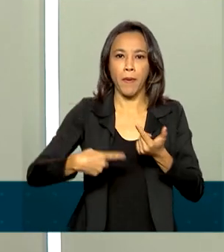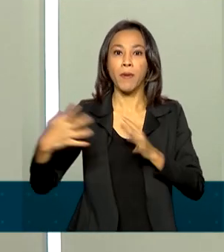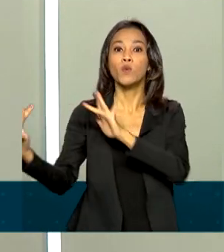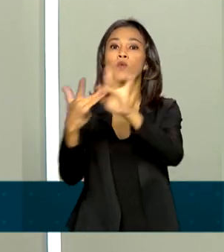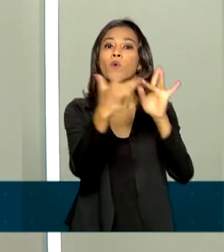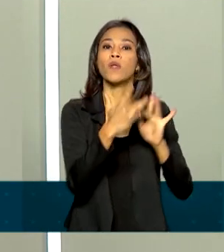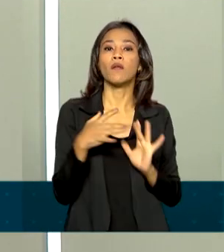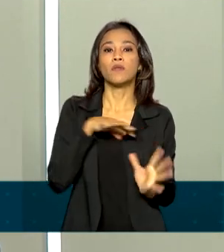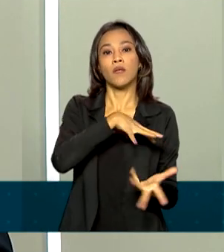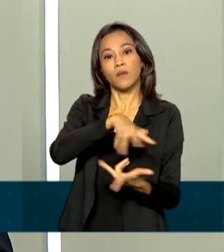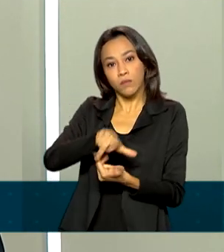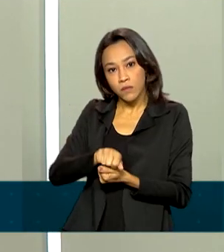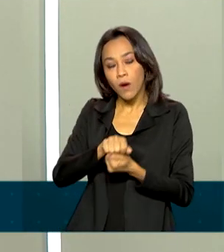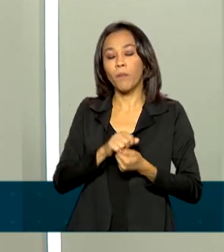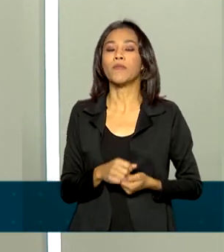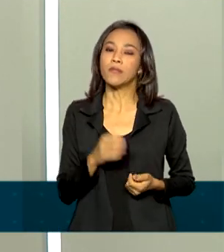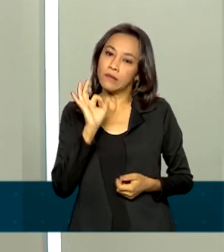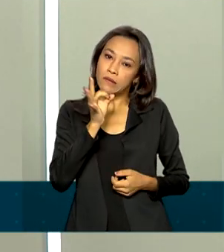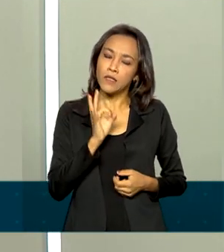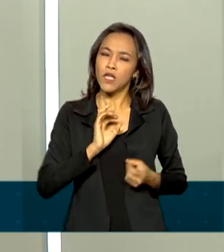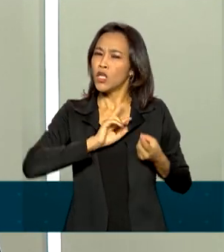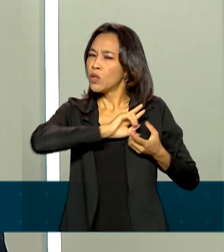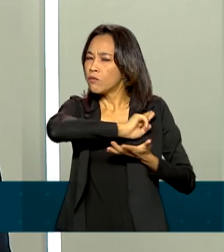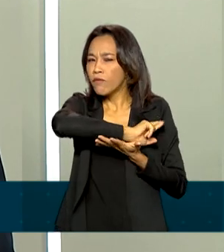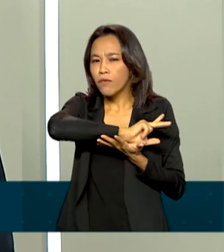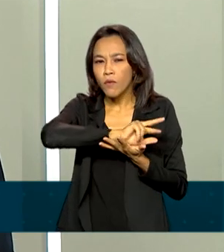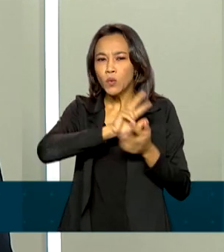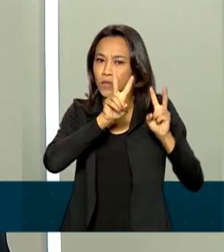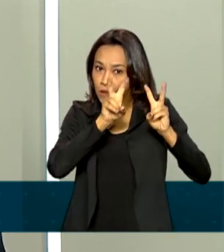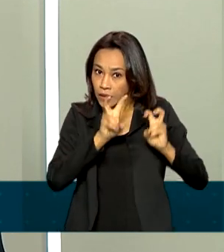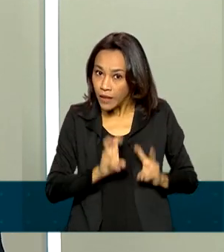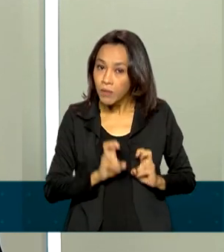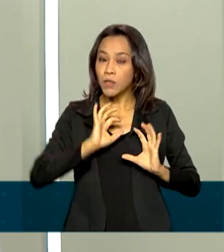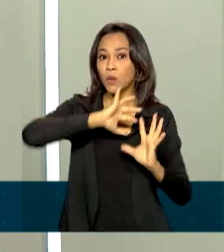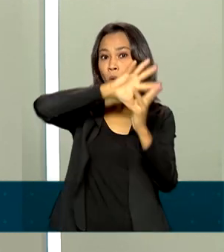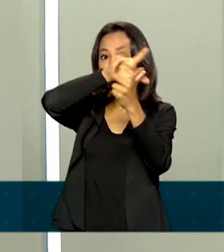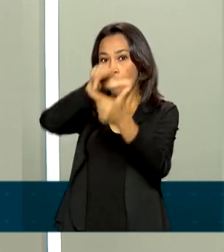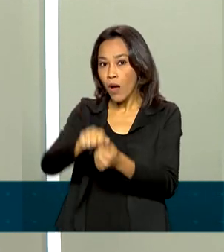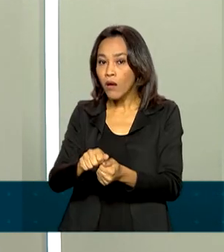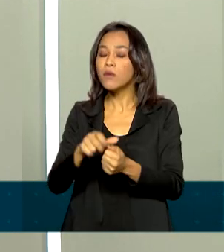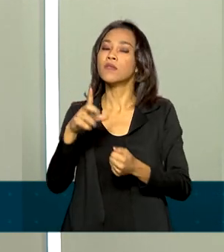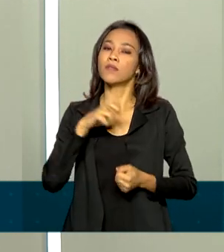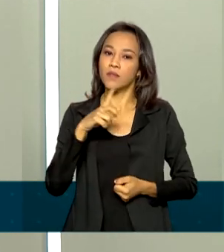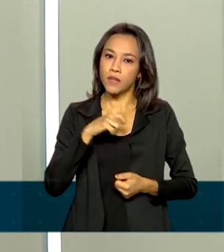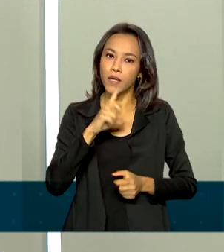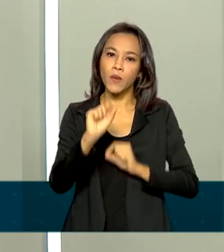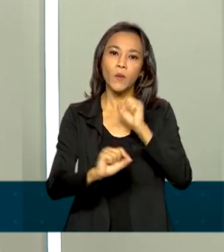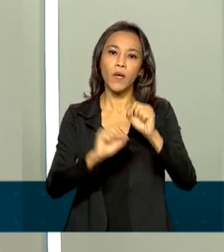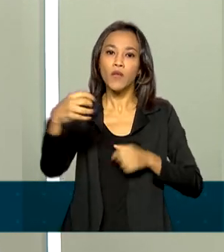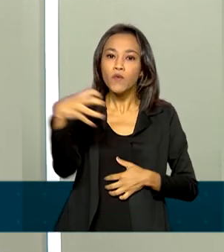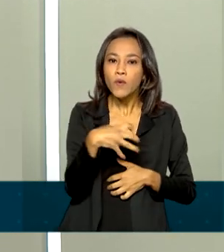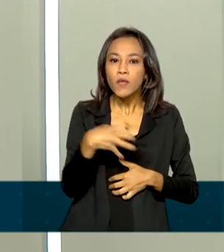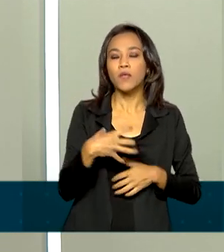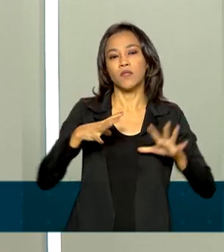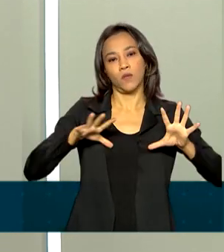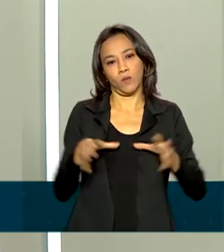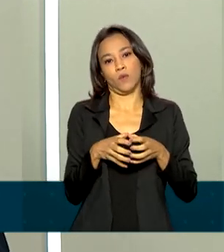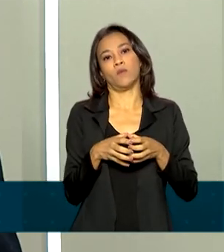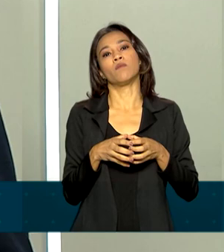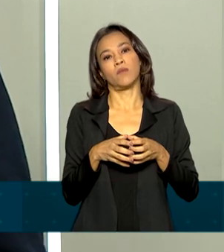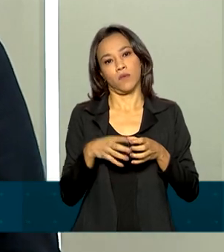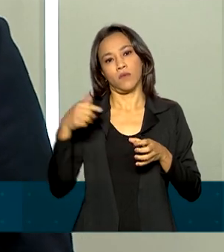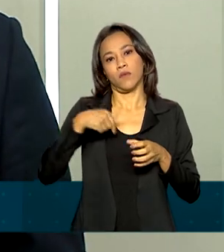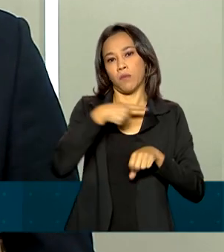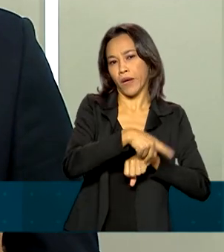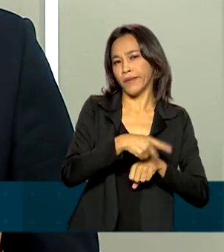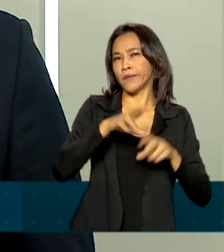internacionais. Realmente, todos os temas globais hoje alcançam, direta ou indiretamente, um dos países do BRICS.